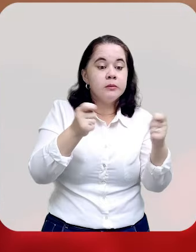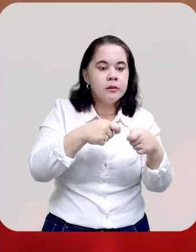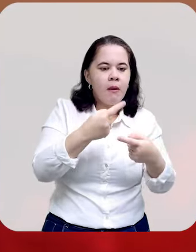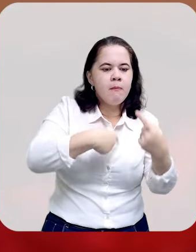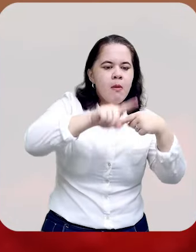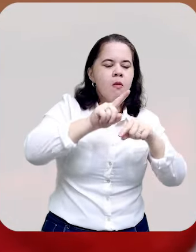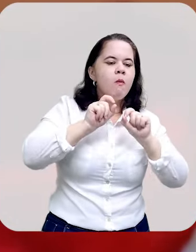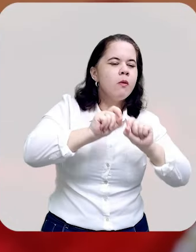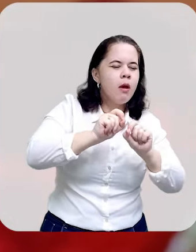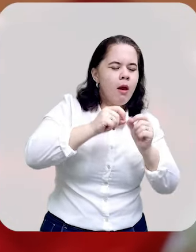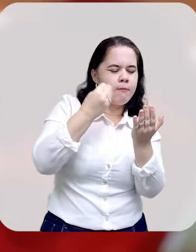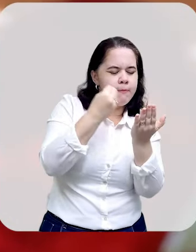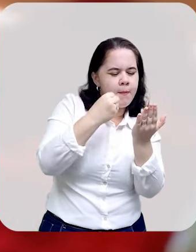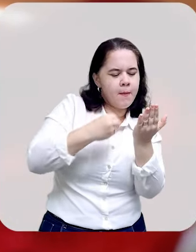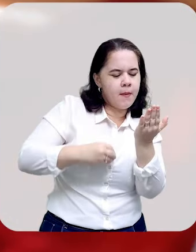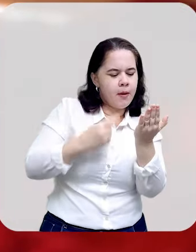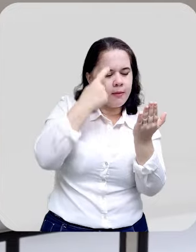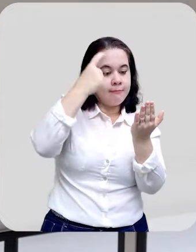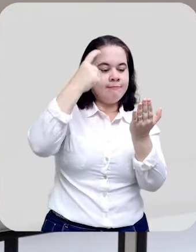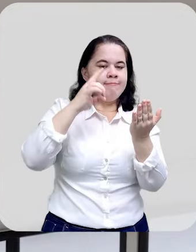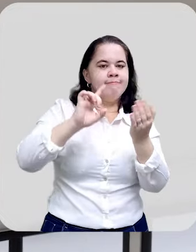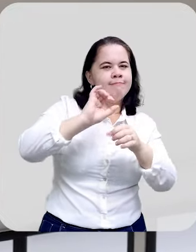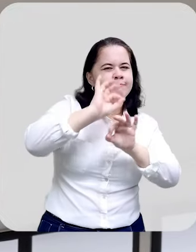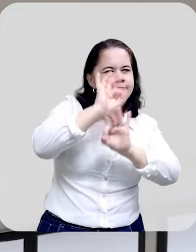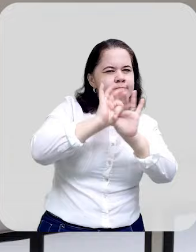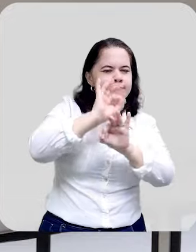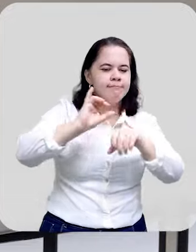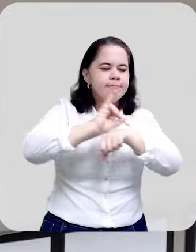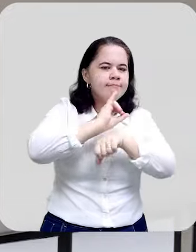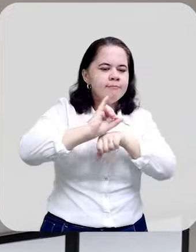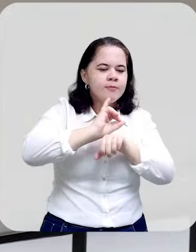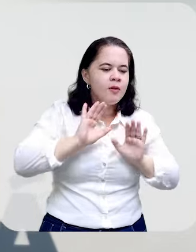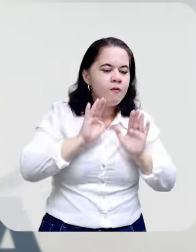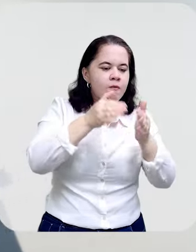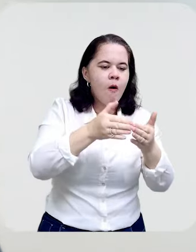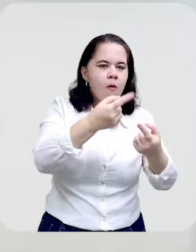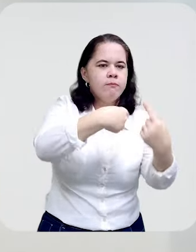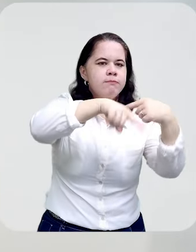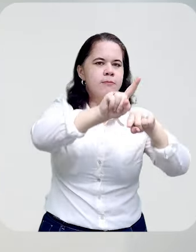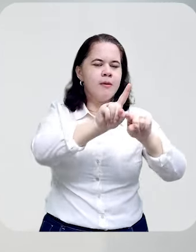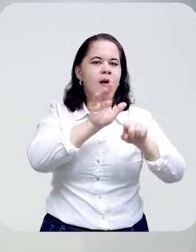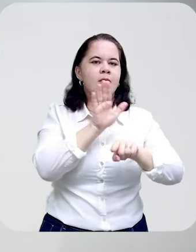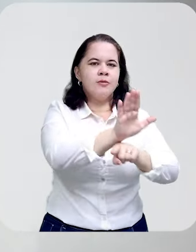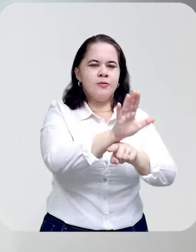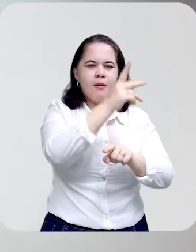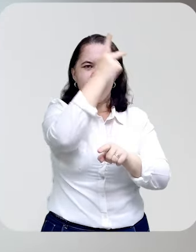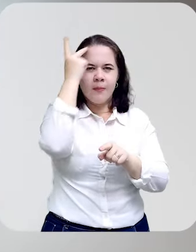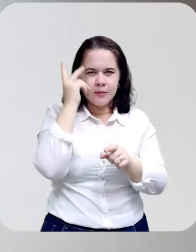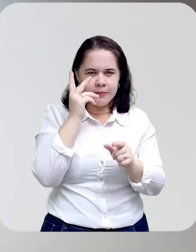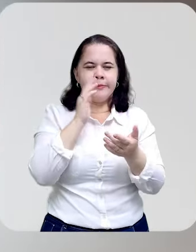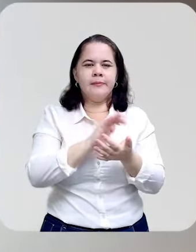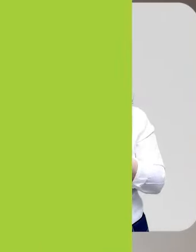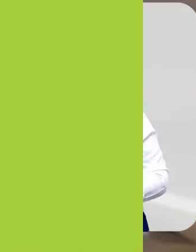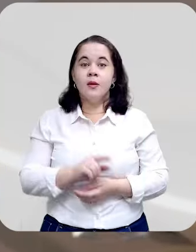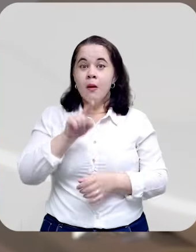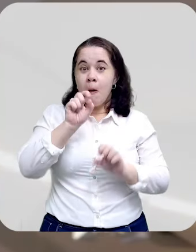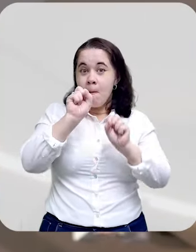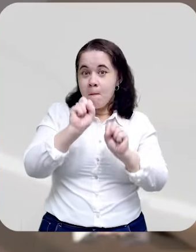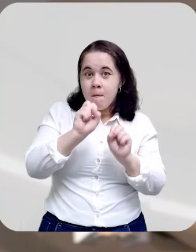fragilidades observadas nestes espaços, eles propõem soluções que atendam às necessidades da população.